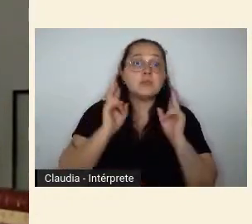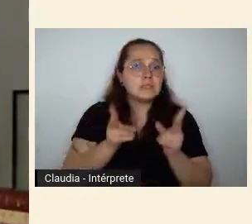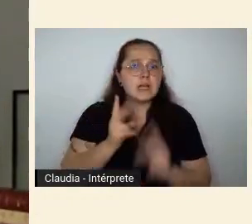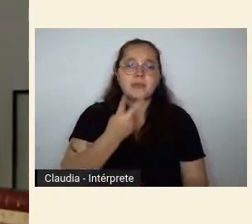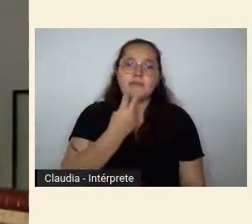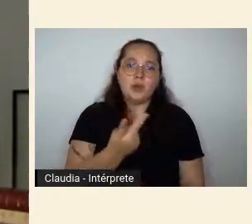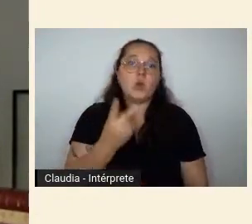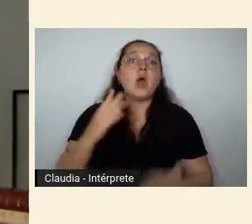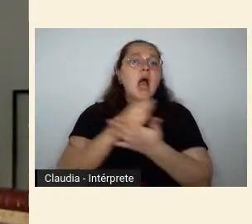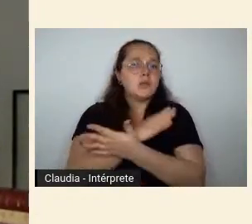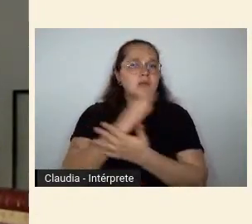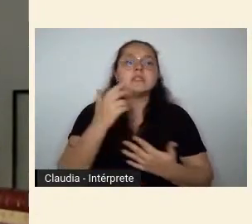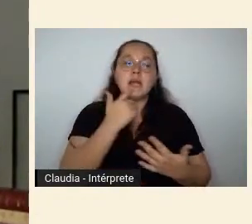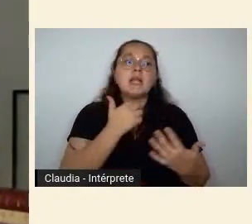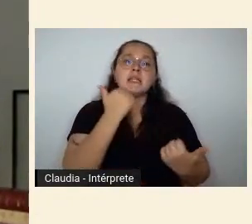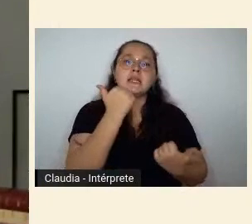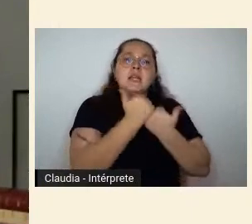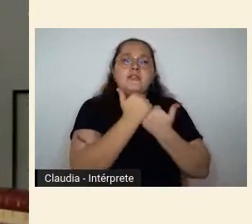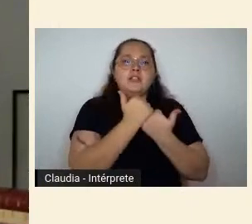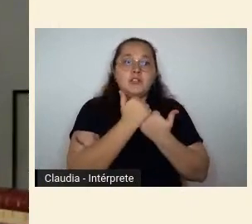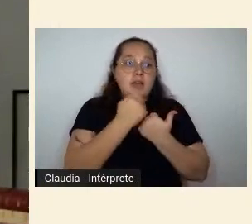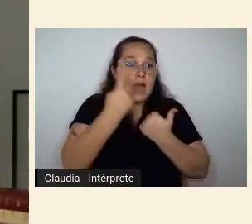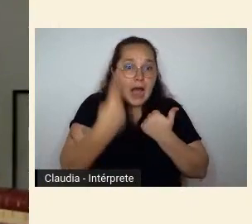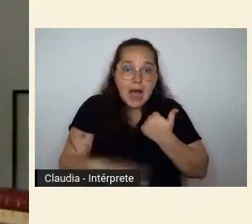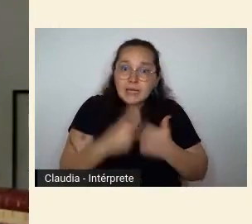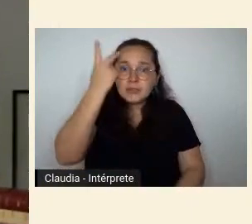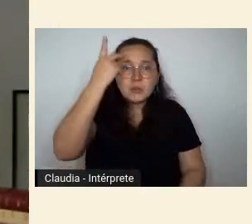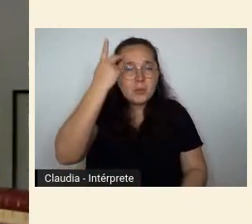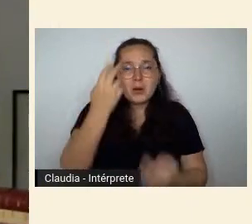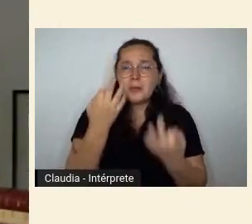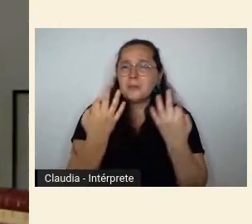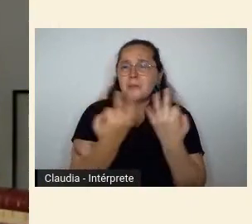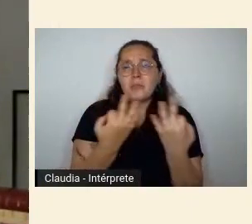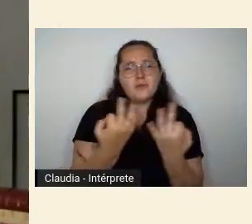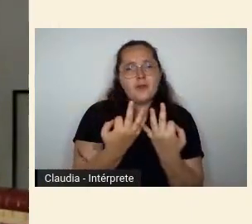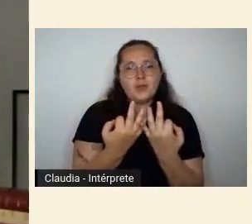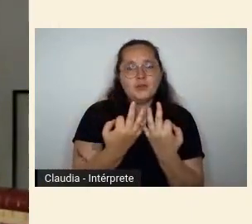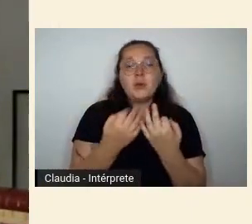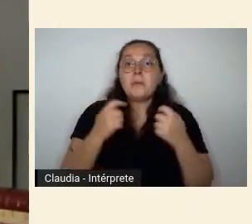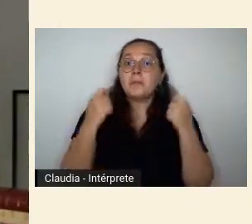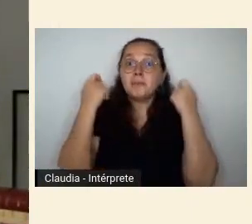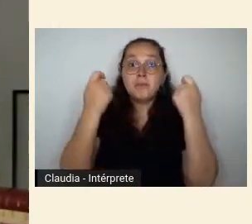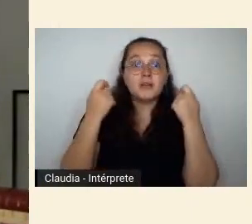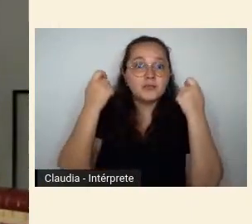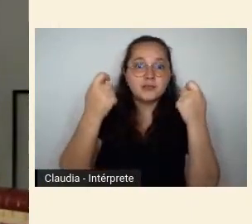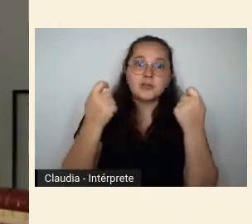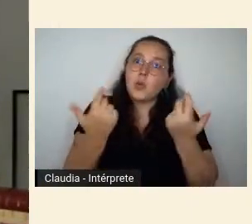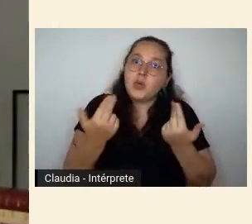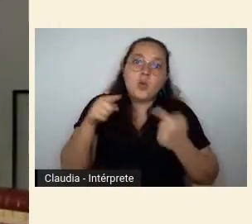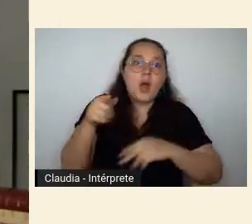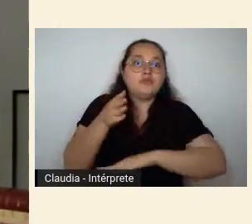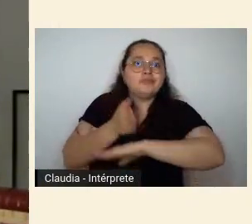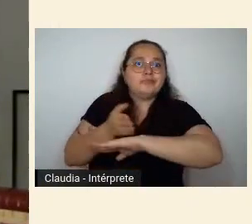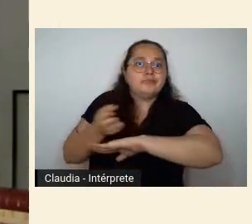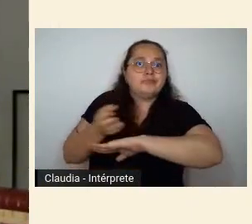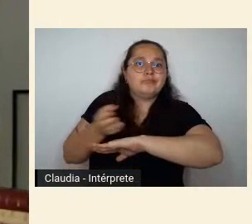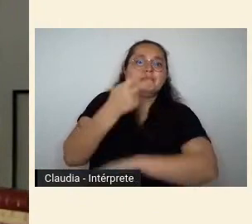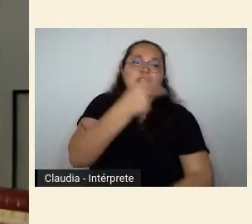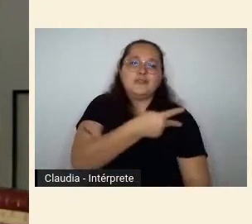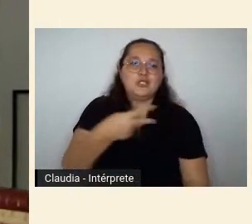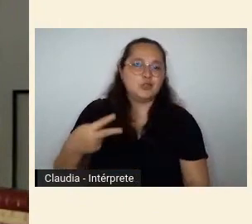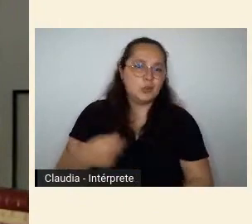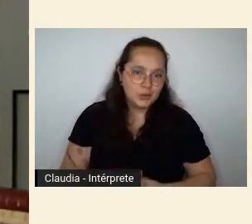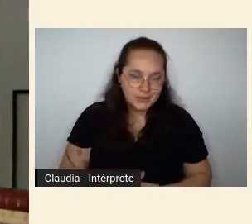Paulo como espaço que reunia condições perfeitas para uma manifestação como a semana a percepção posterior e